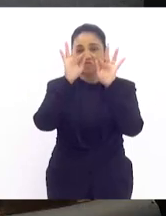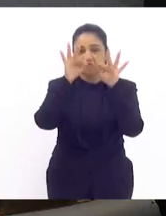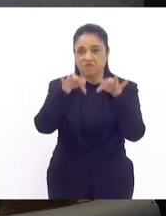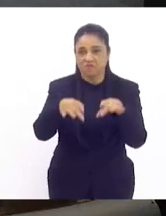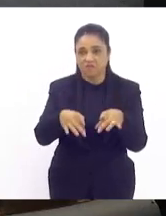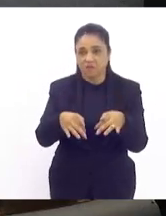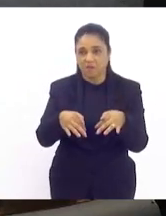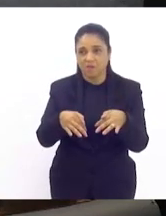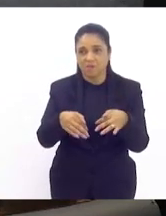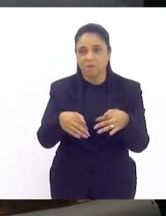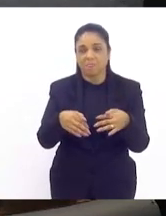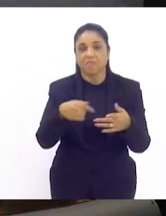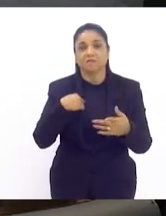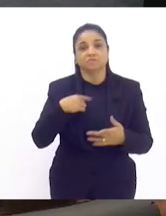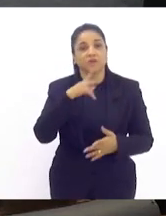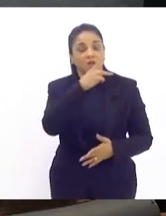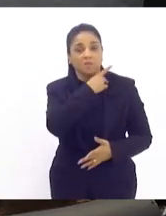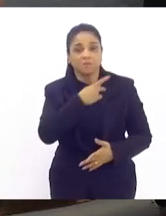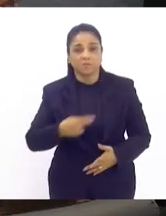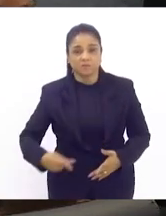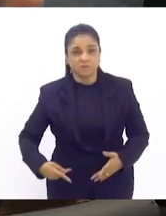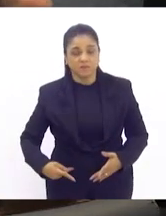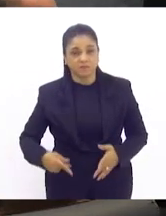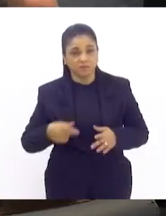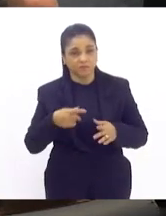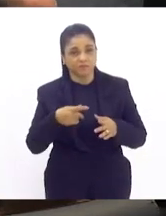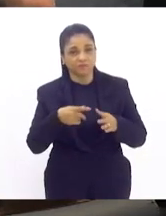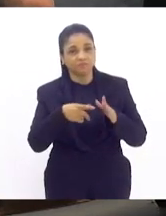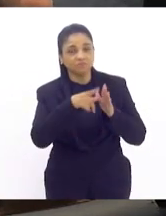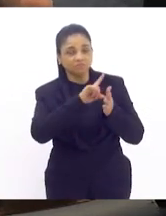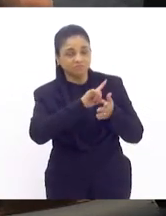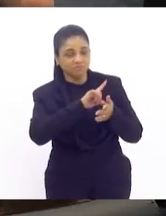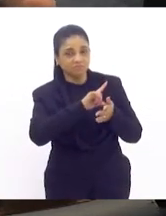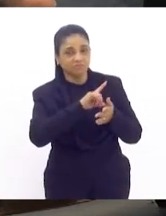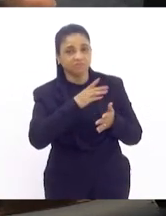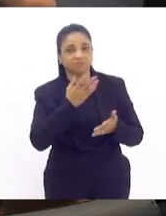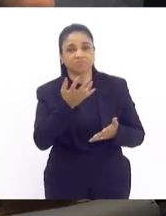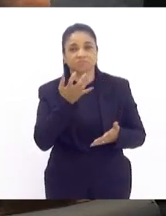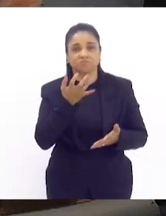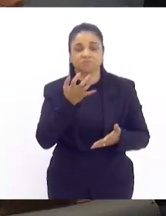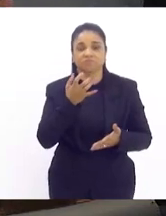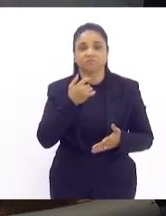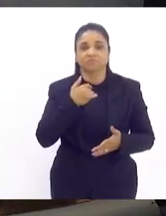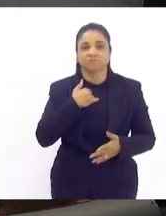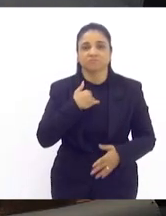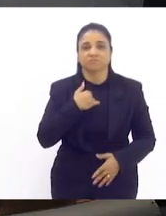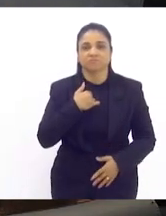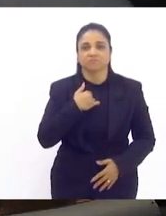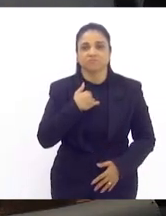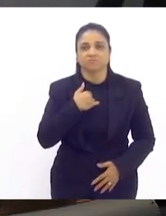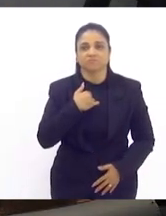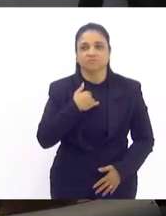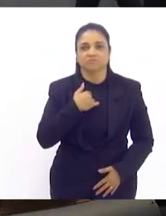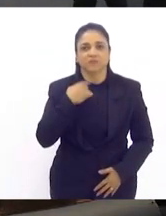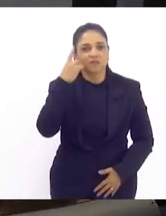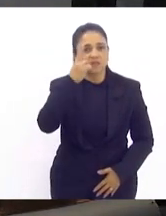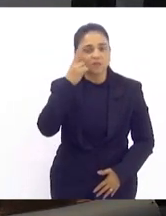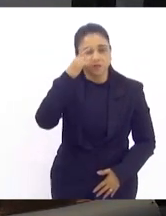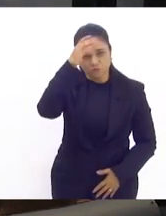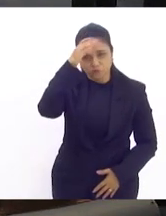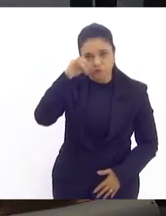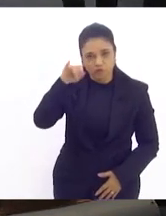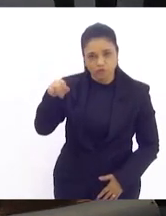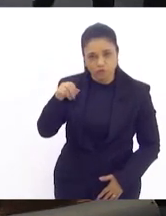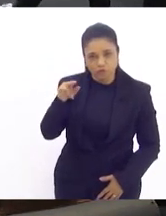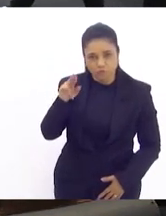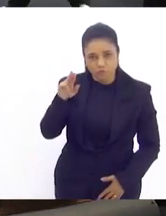presidente antes porém eu diria a vossa excelência lembrando a todos que